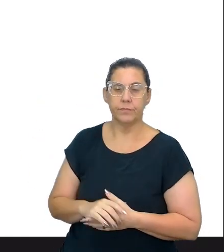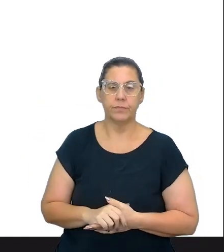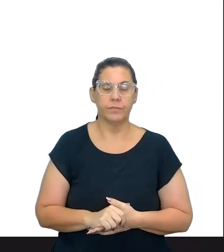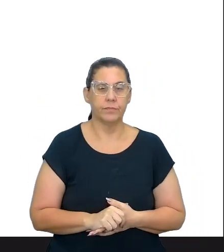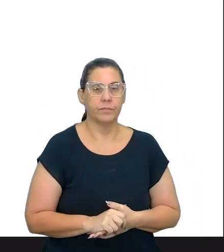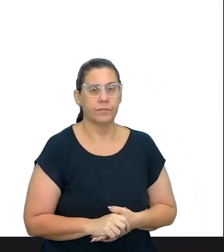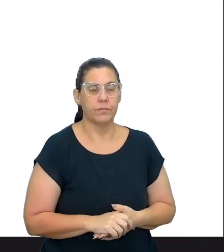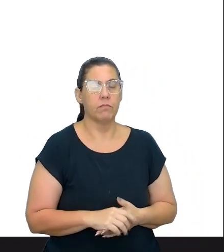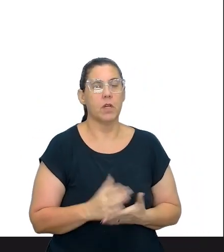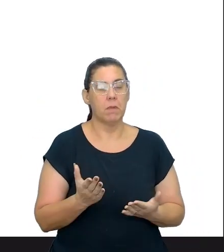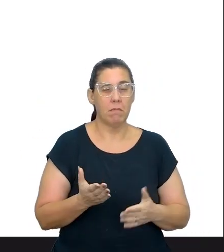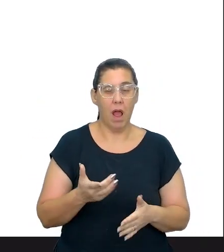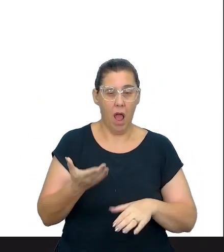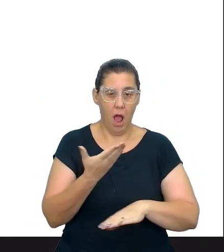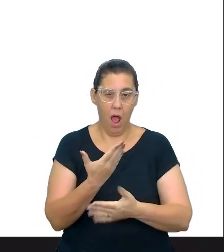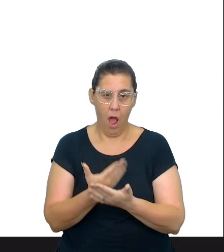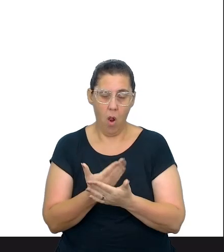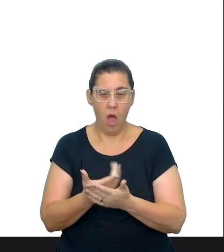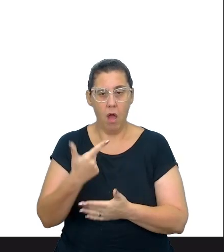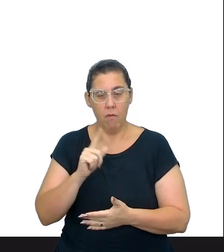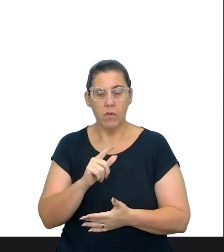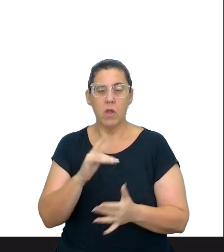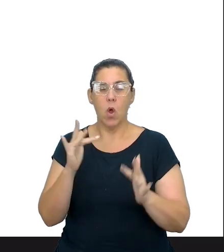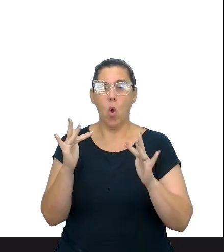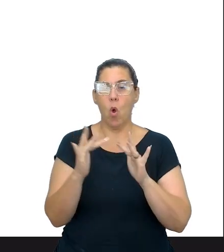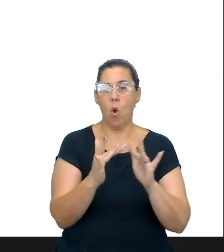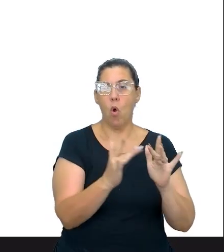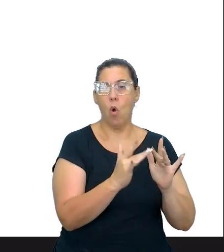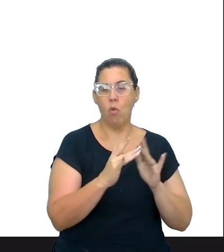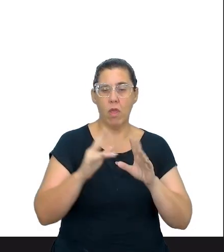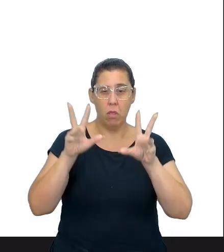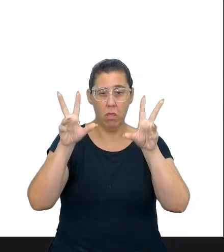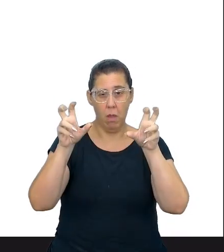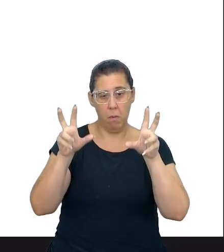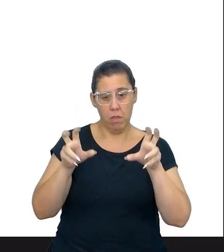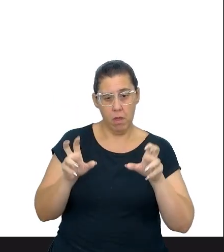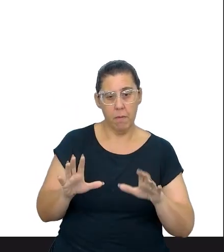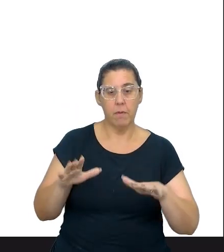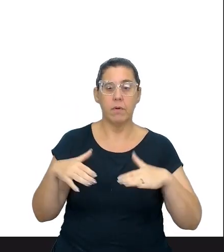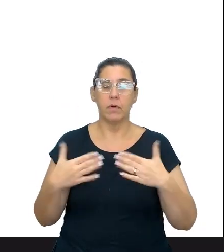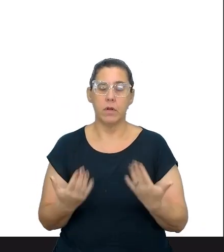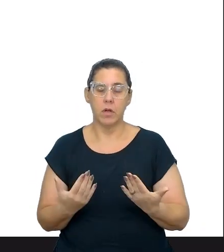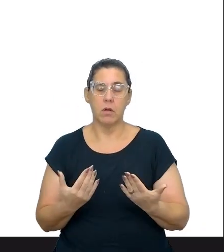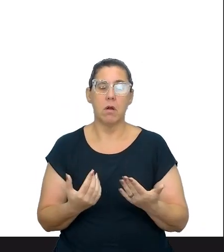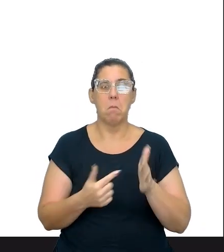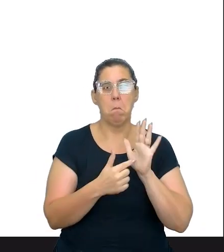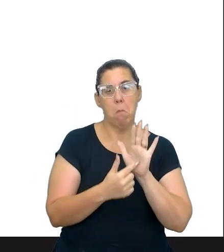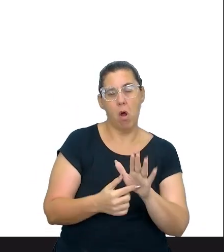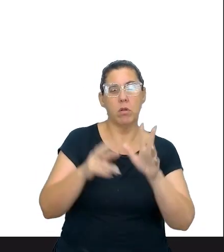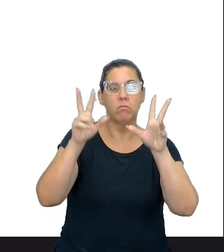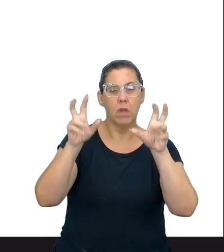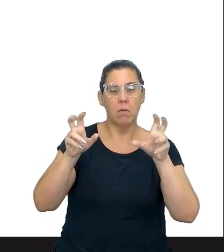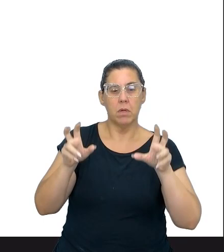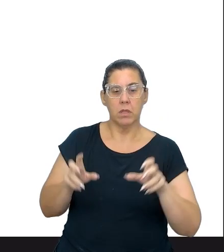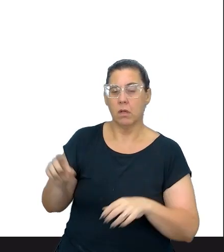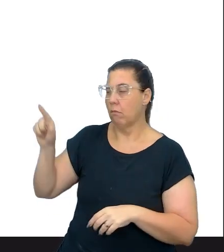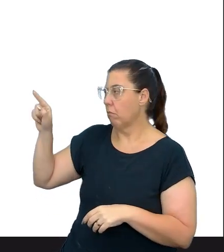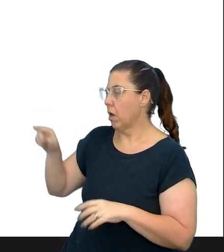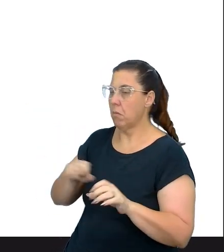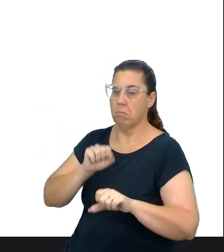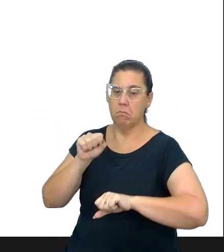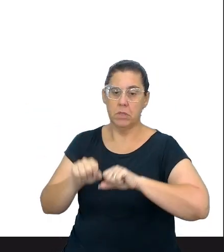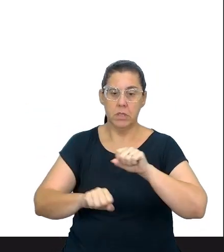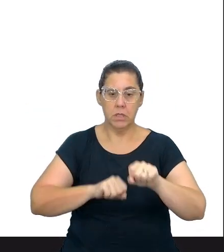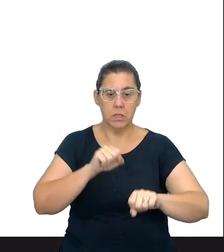nas aulas anteriores, você teve contato com diversos temas. Aí ele cita os exemplos dos temas, né? Bicicleta e